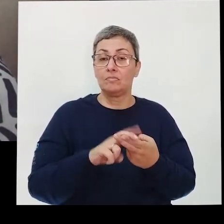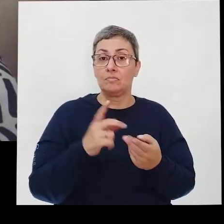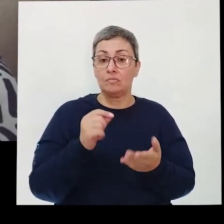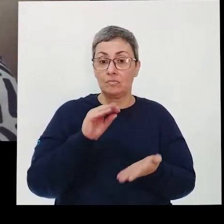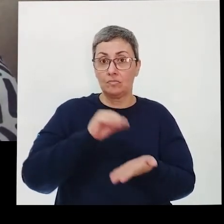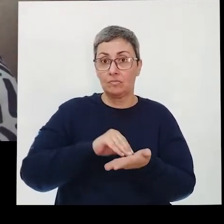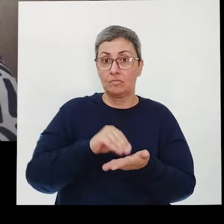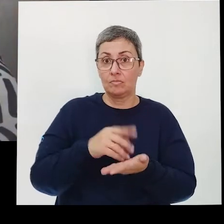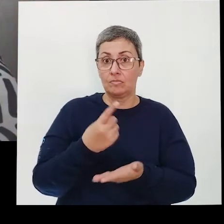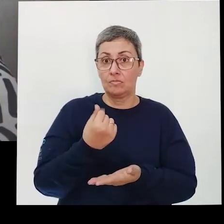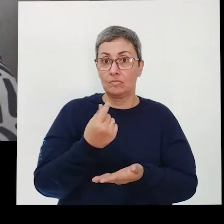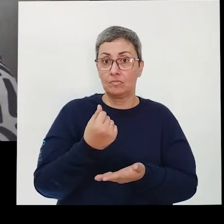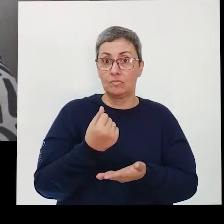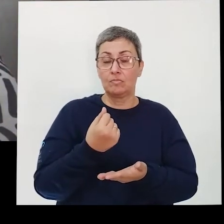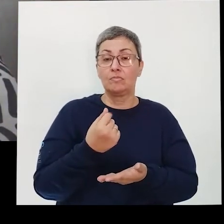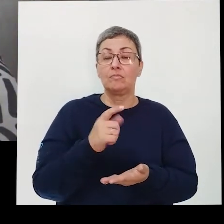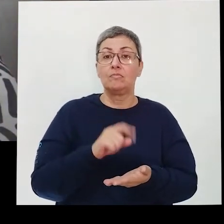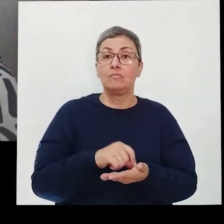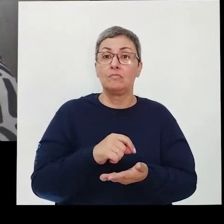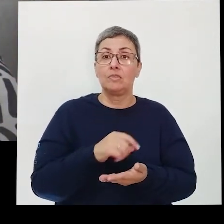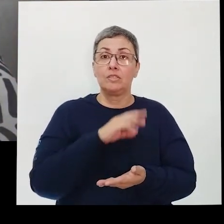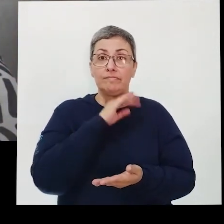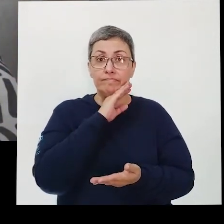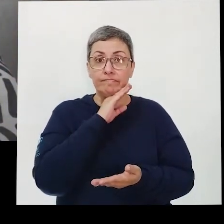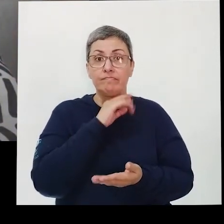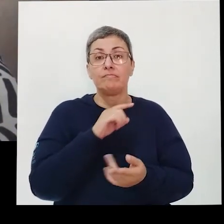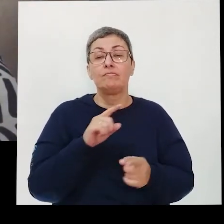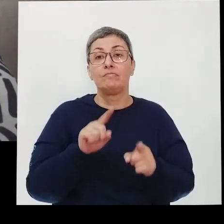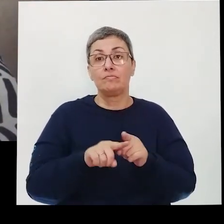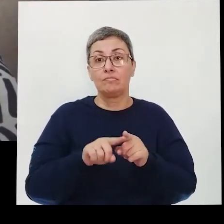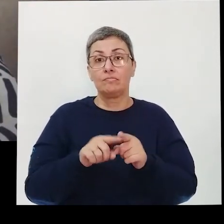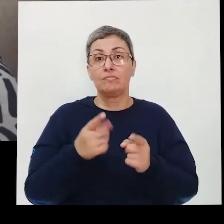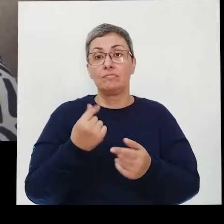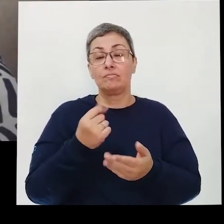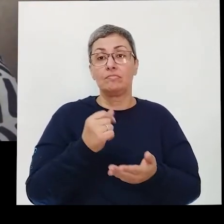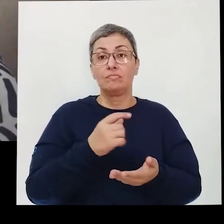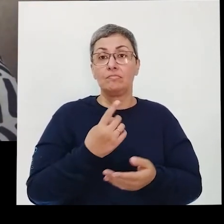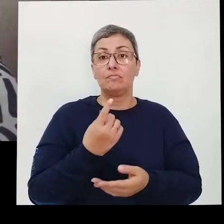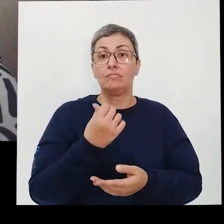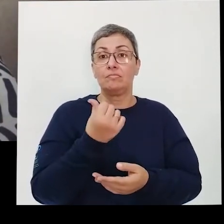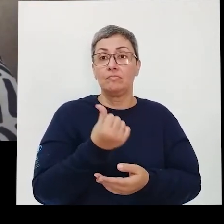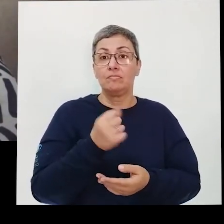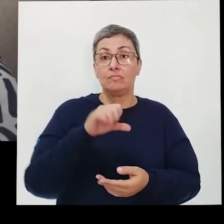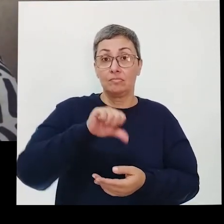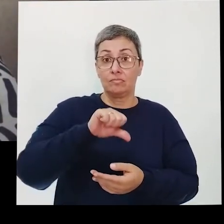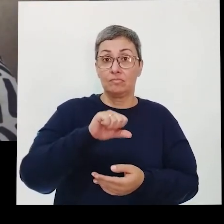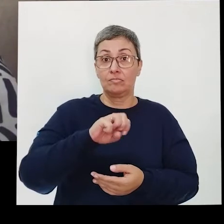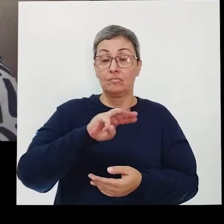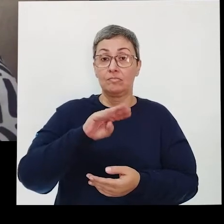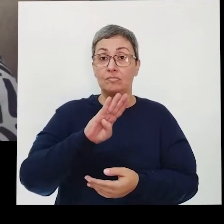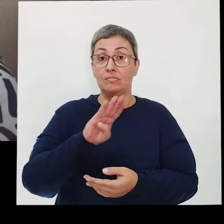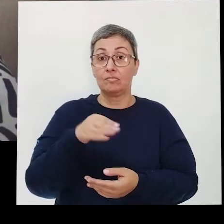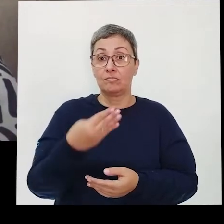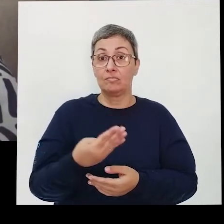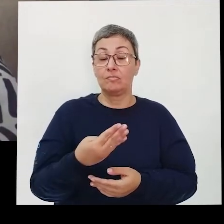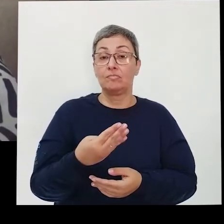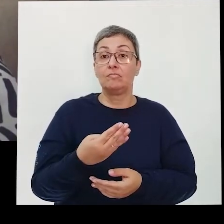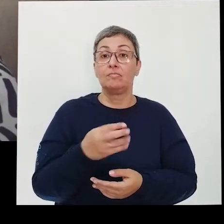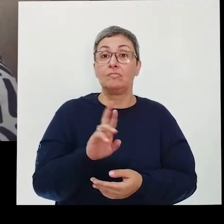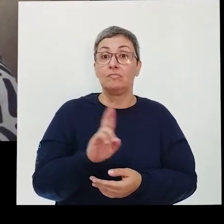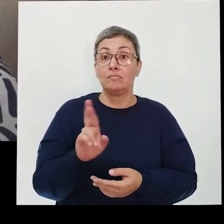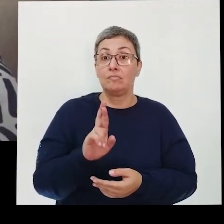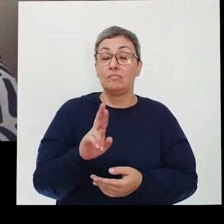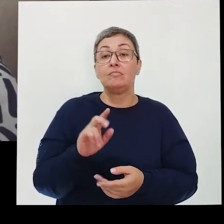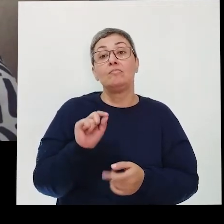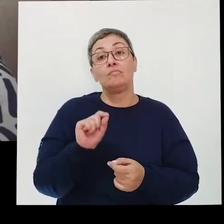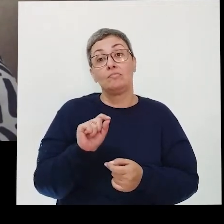com essa brincadeira aí, é uma brincadeira de muito mau gosto, deixou de ganhar 9 bilhões de reais, cerca de 9 bilhões de reais.